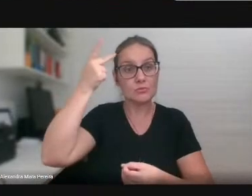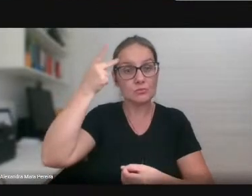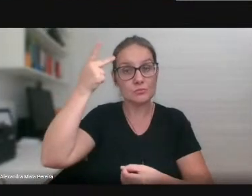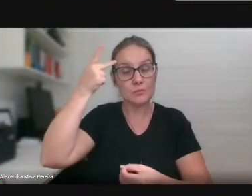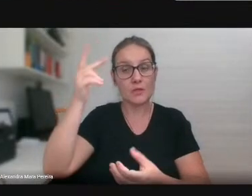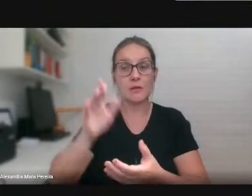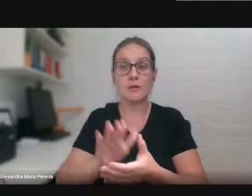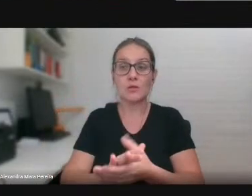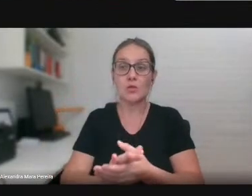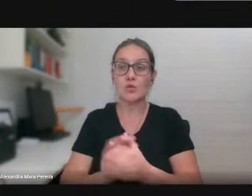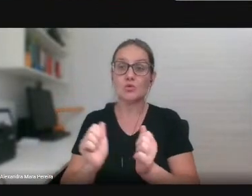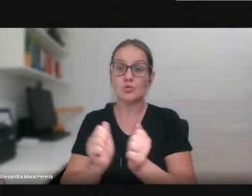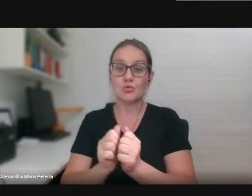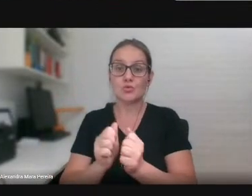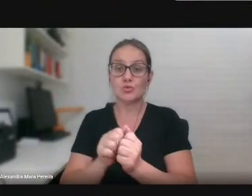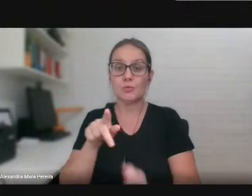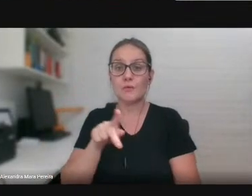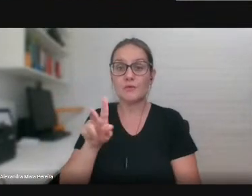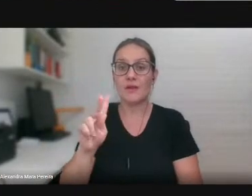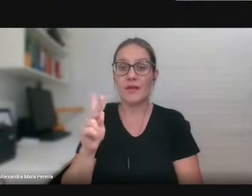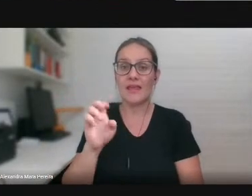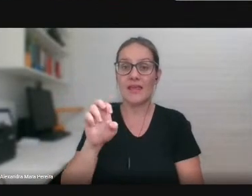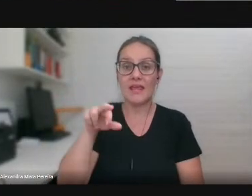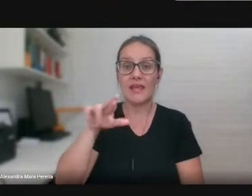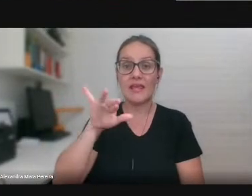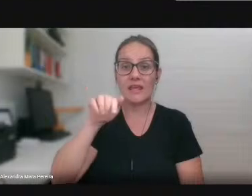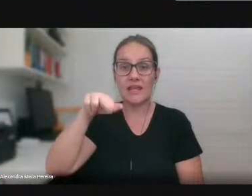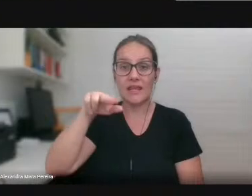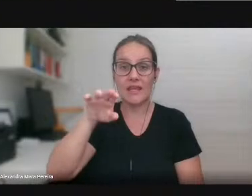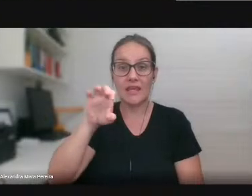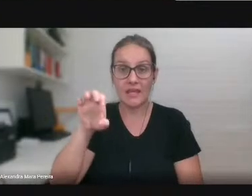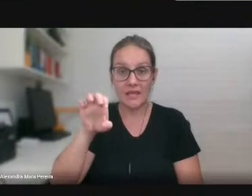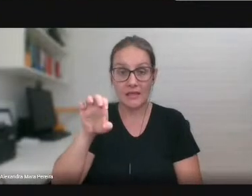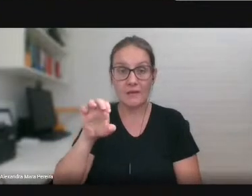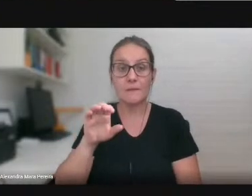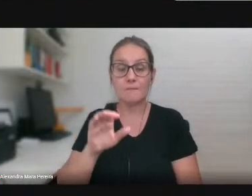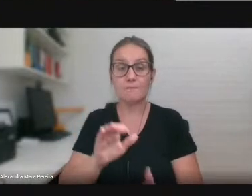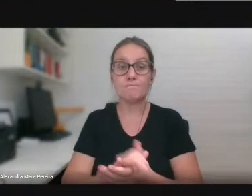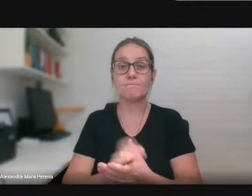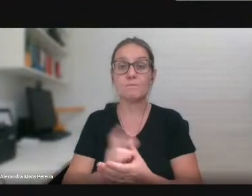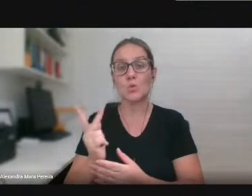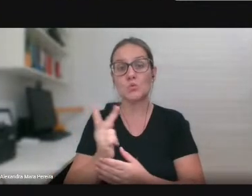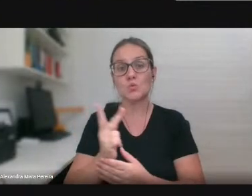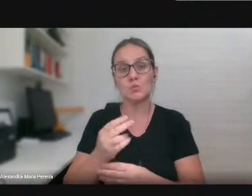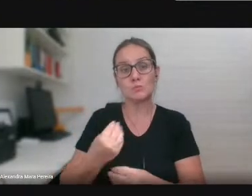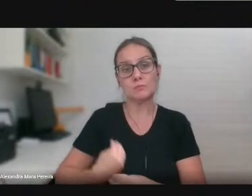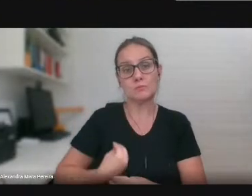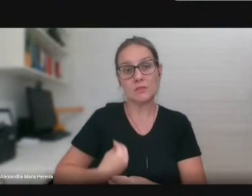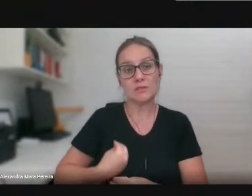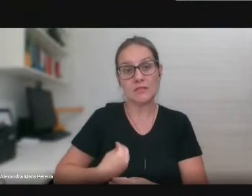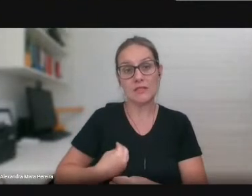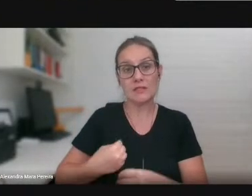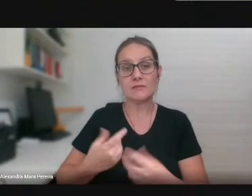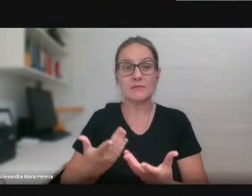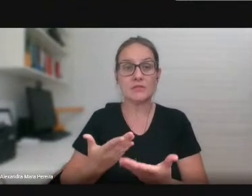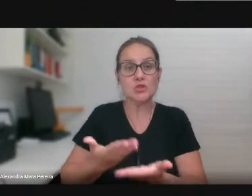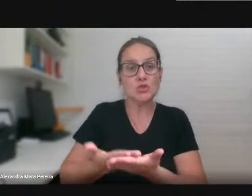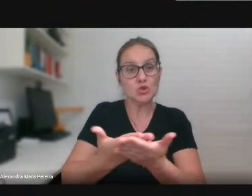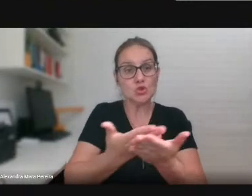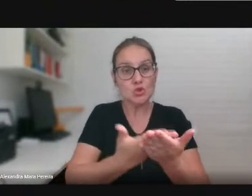coautoria do professor Henrique Ortega e José Maria Guzmán Ferraz, ambos participantes desse laboratório ao qual estou